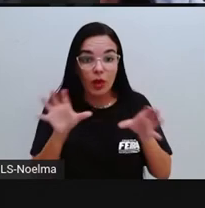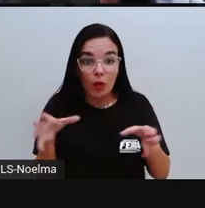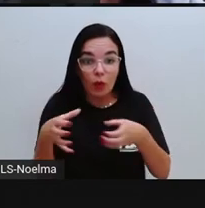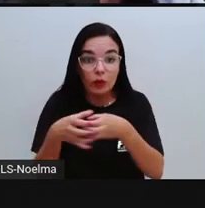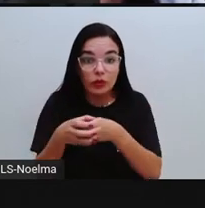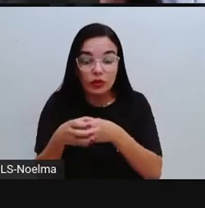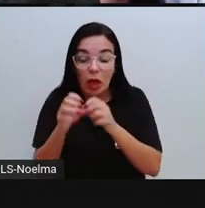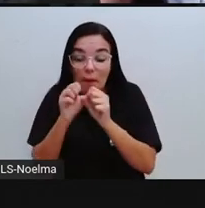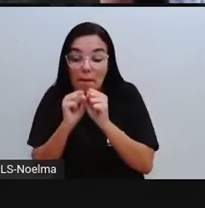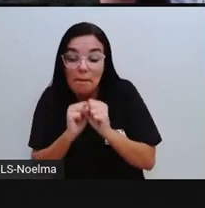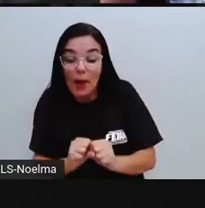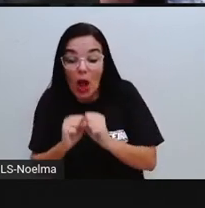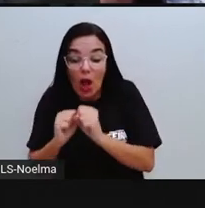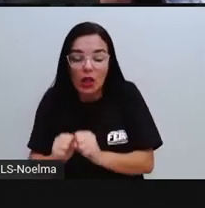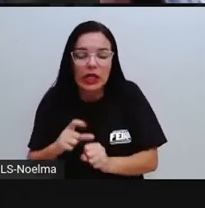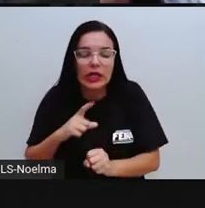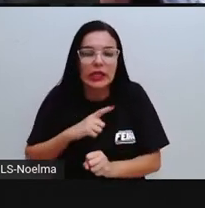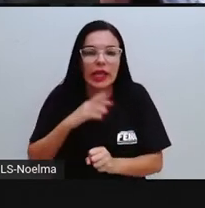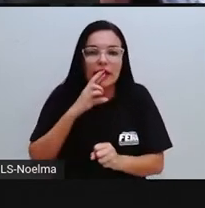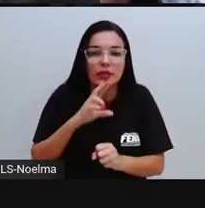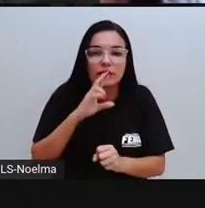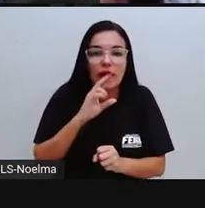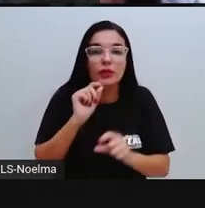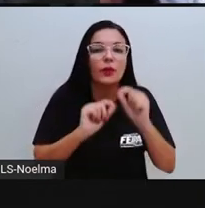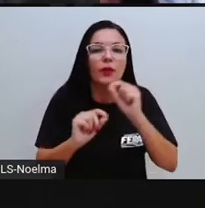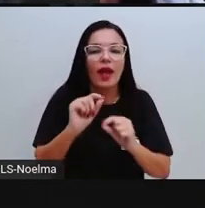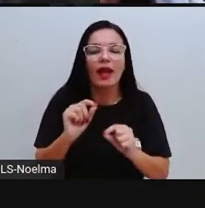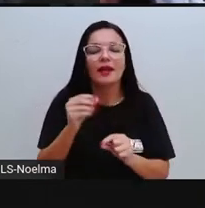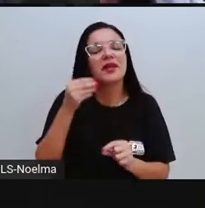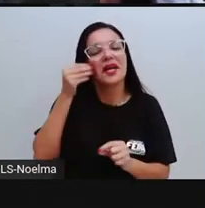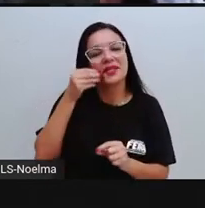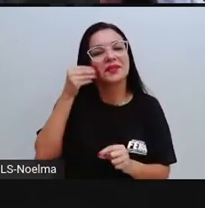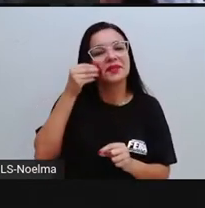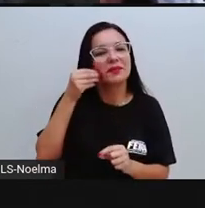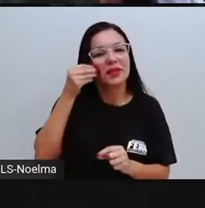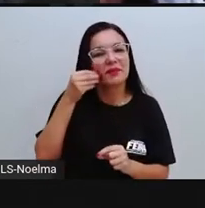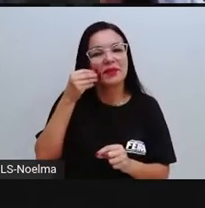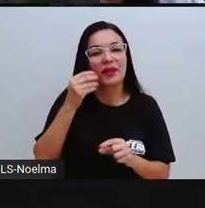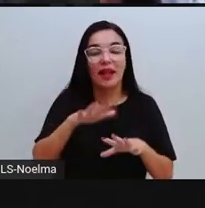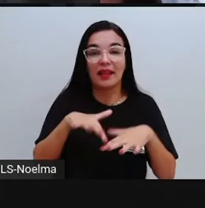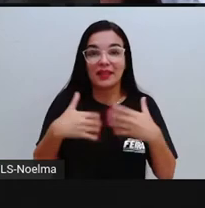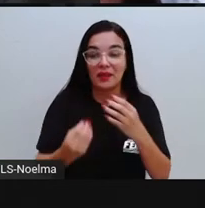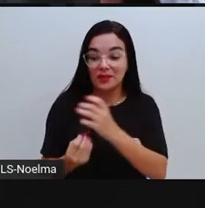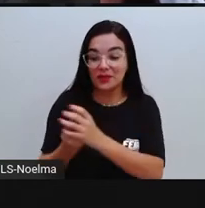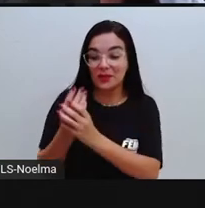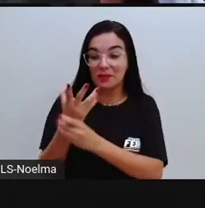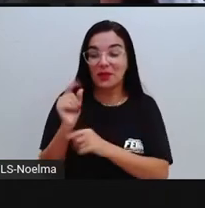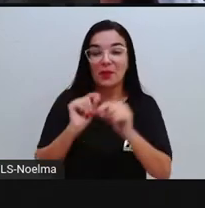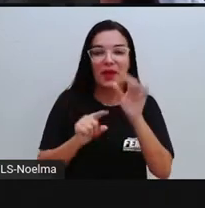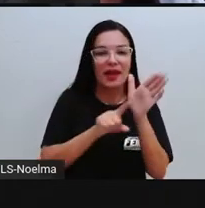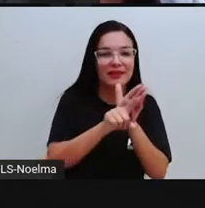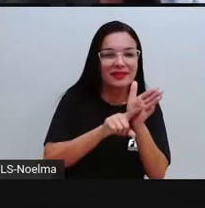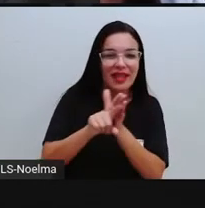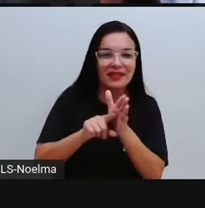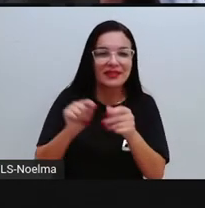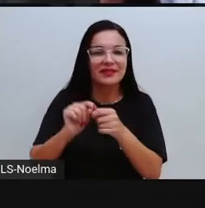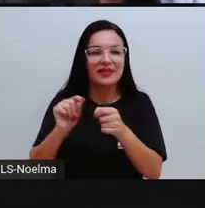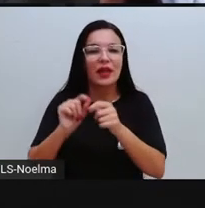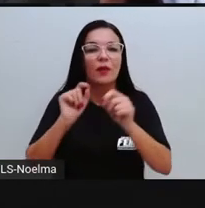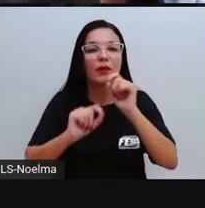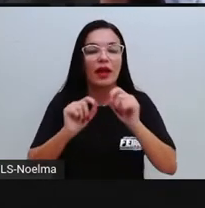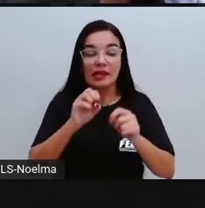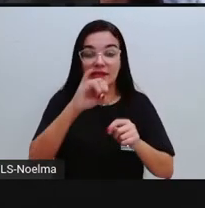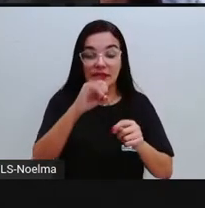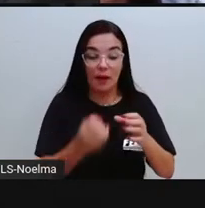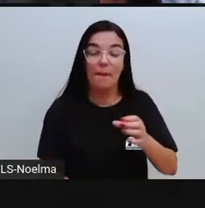dos possíveis resultados de um experimento. E aí descobrimos nos testes realizados que, ao lançar